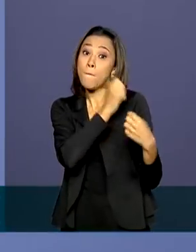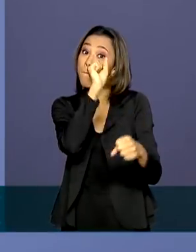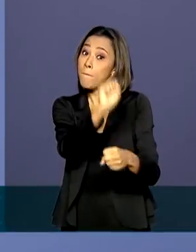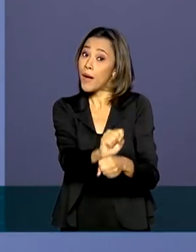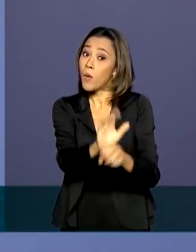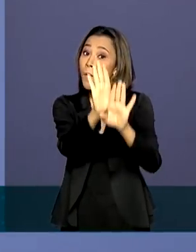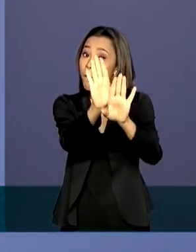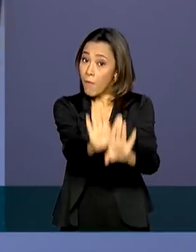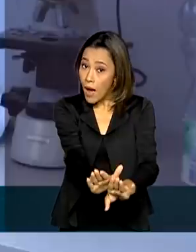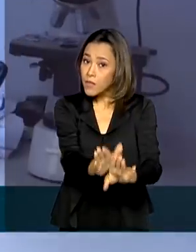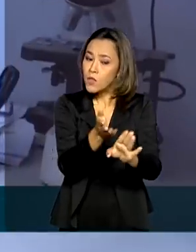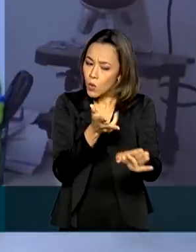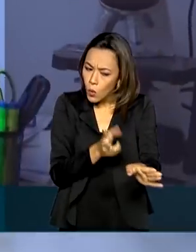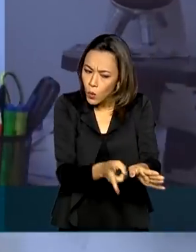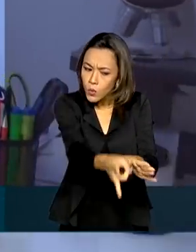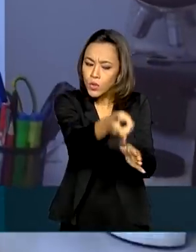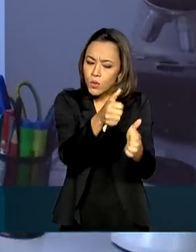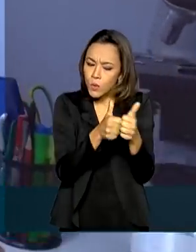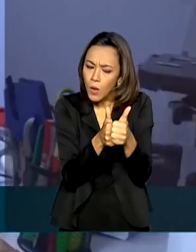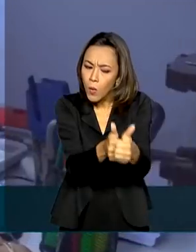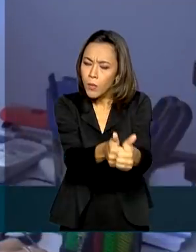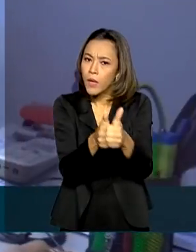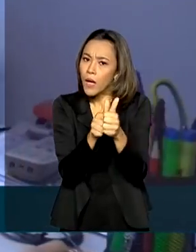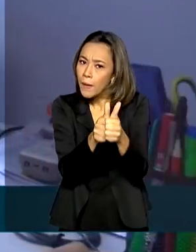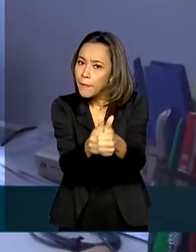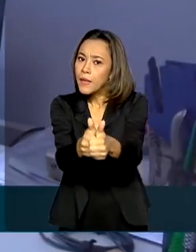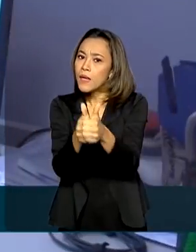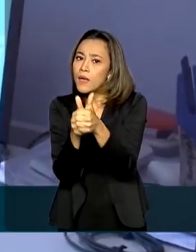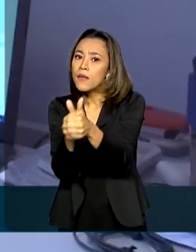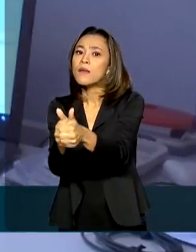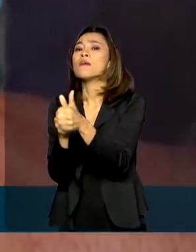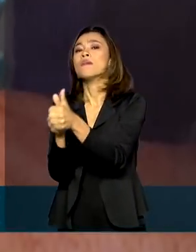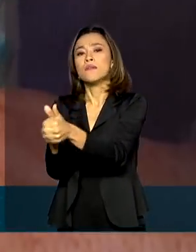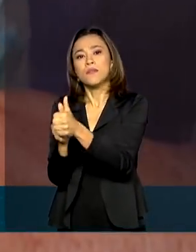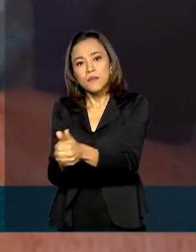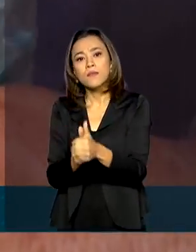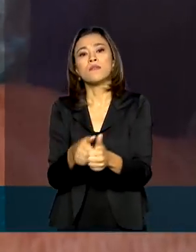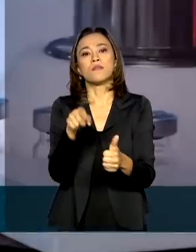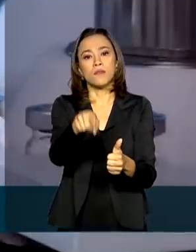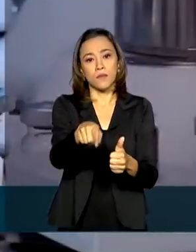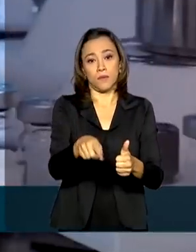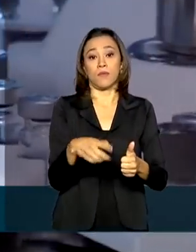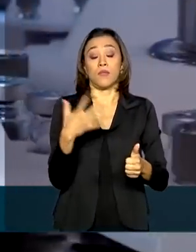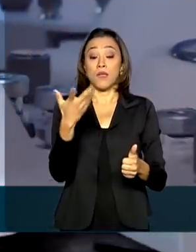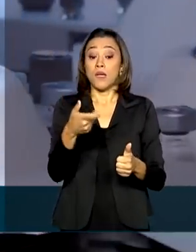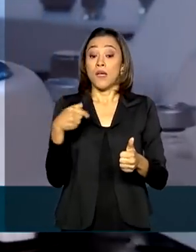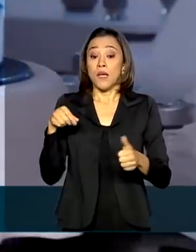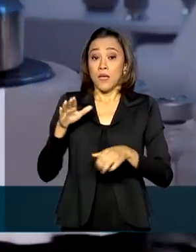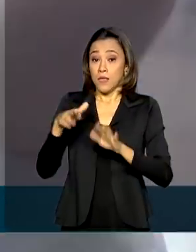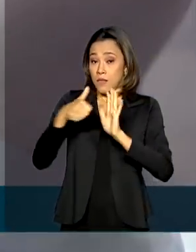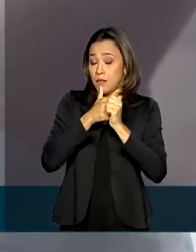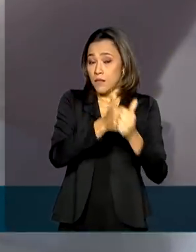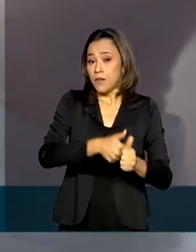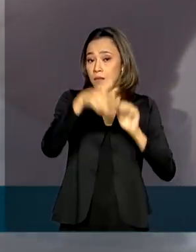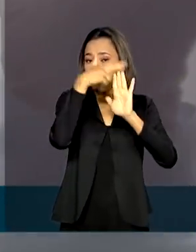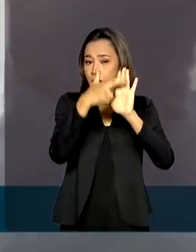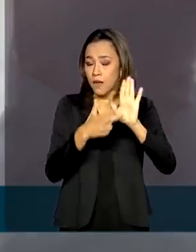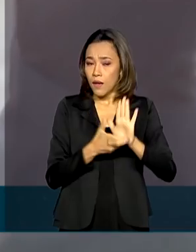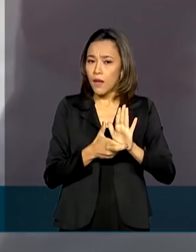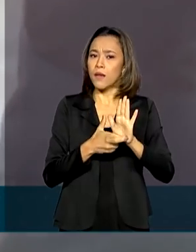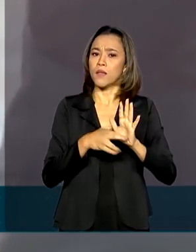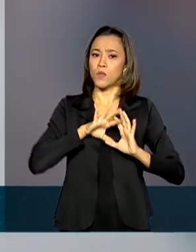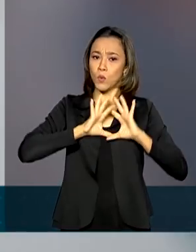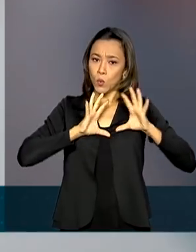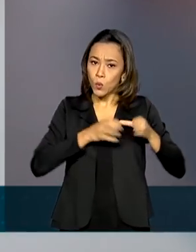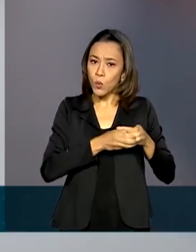continuam o acompanhamento dos voluntários e o desenvolvimento do produto. De acordo com o protocolo, o Comitê Internacional